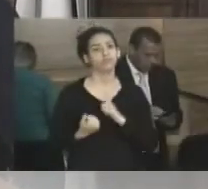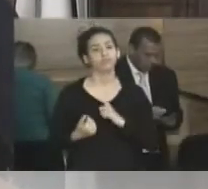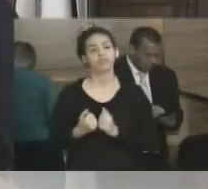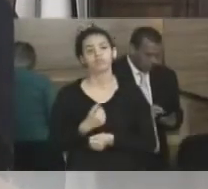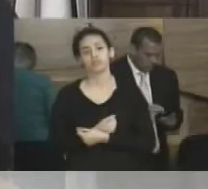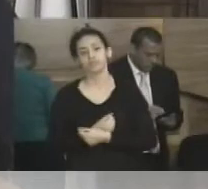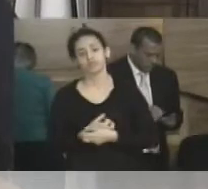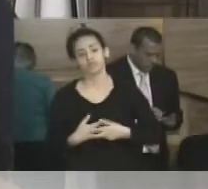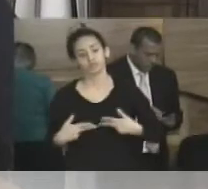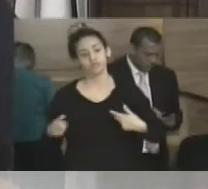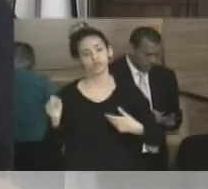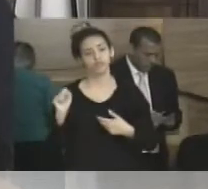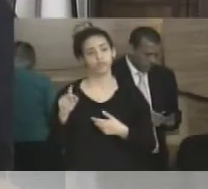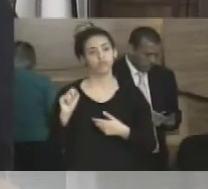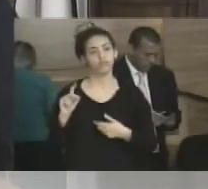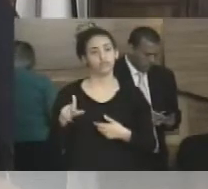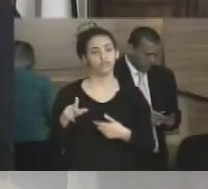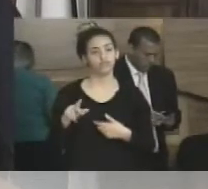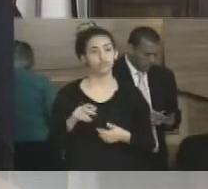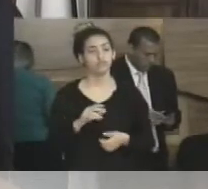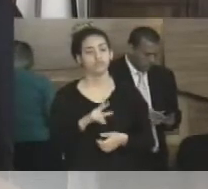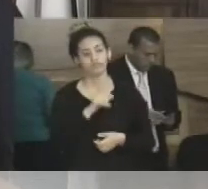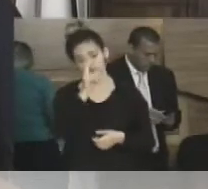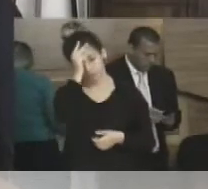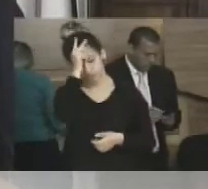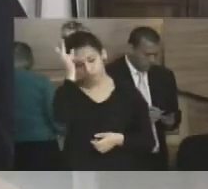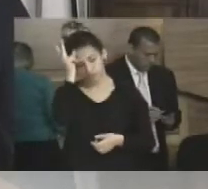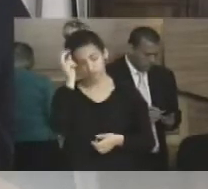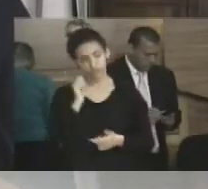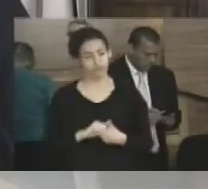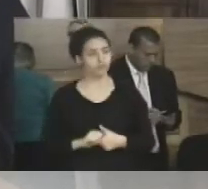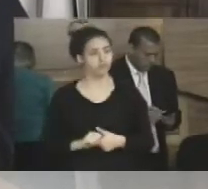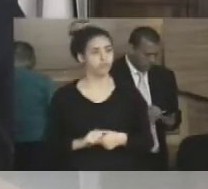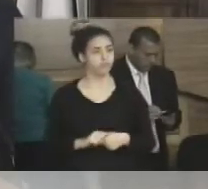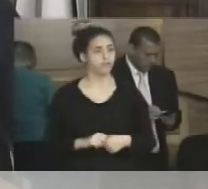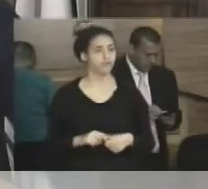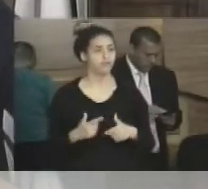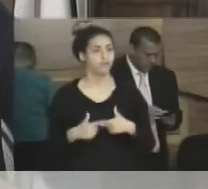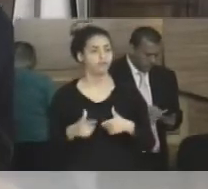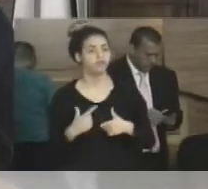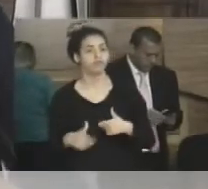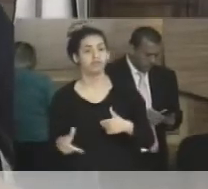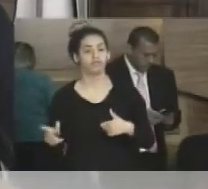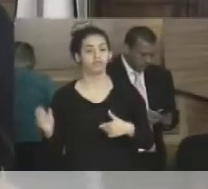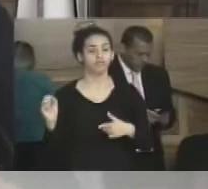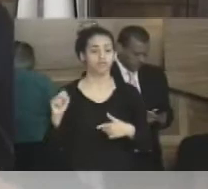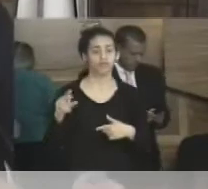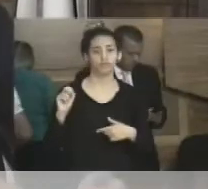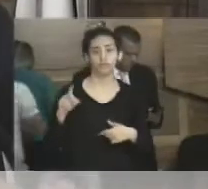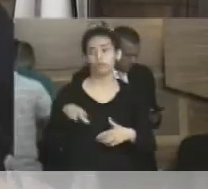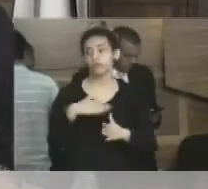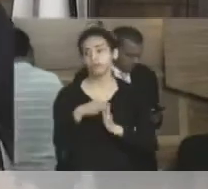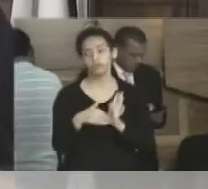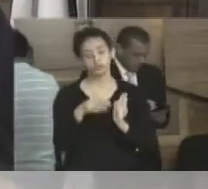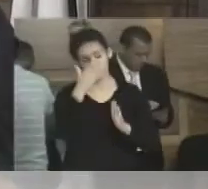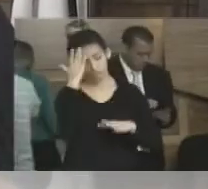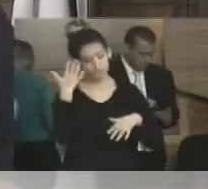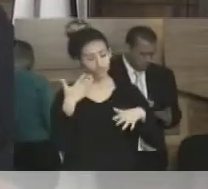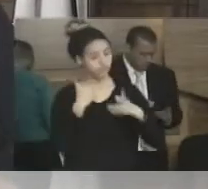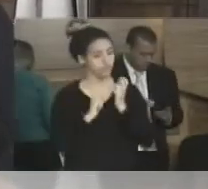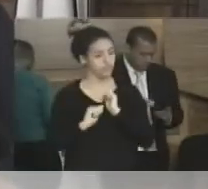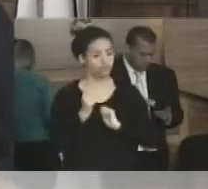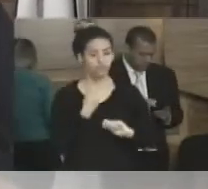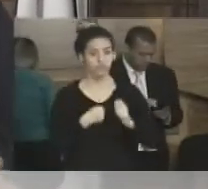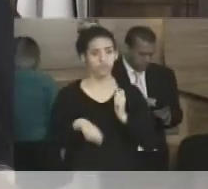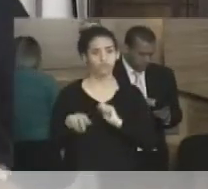diversos aposentados da prefeitura, essa situação aí de reforma previdenciária, todo mundo desesperado, as pessoas saíram